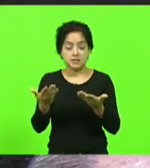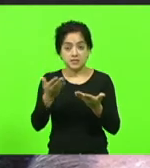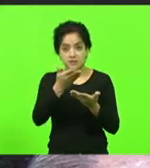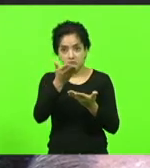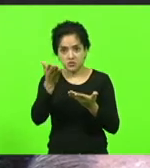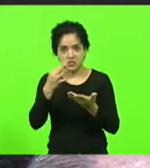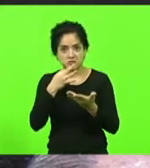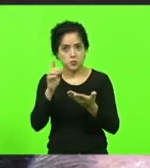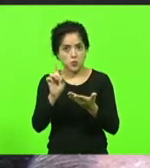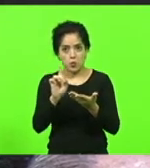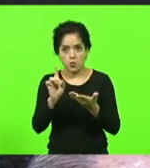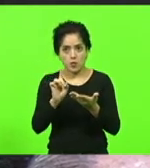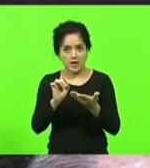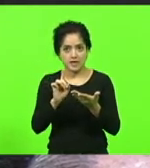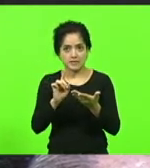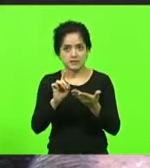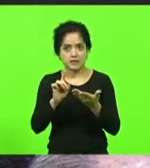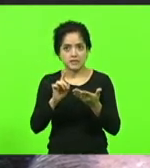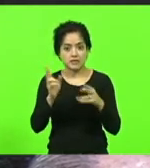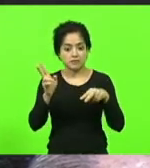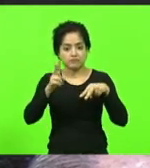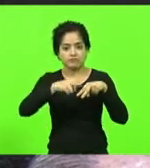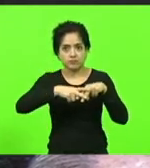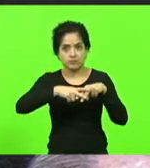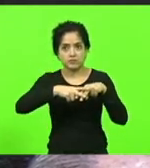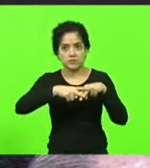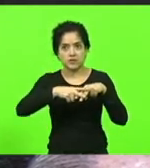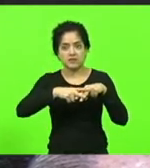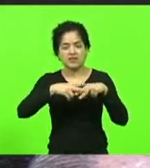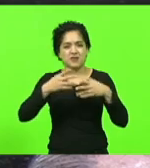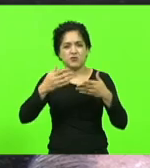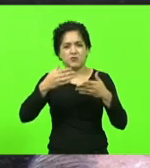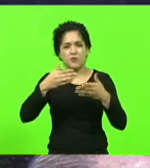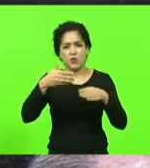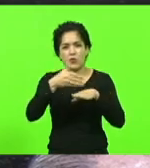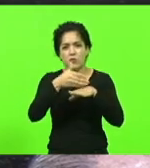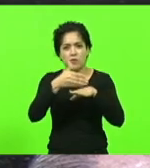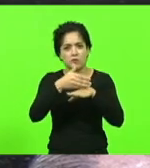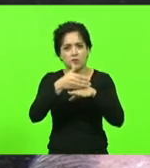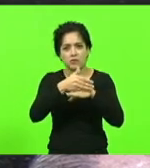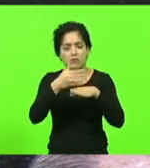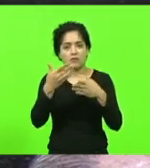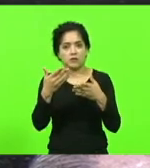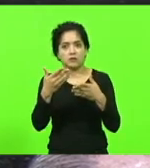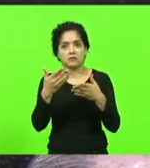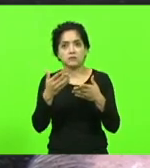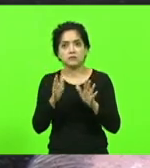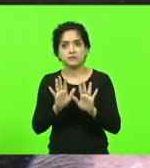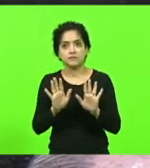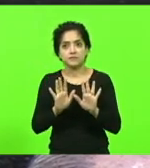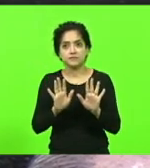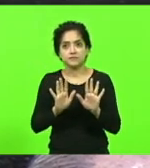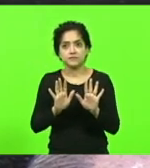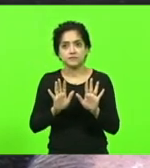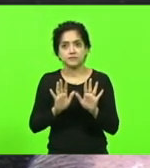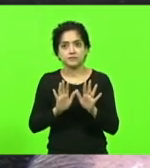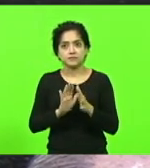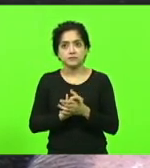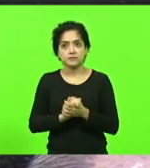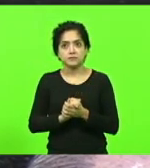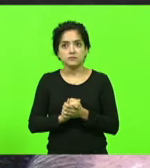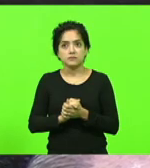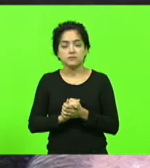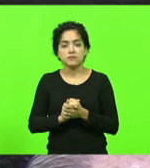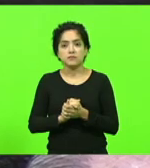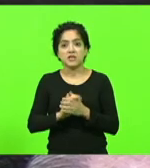que não conhecem o teor da prisão do Zé Trovão não vou nem entrar no caso se ele merece estar prisão só o Ministério Público já me mandou umas quatro